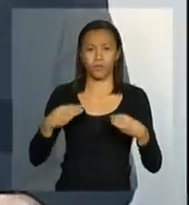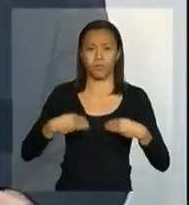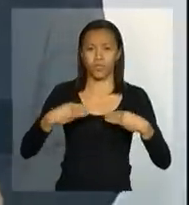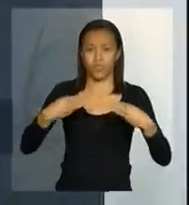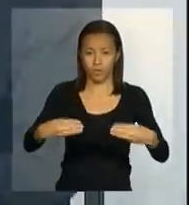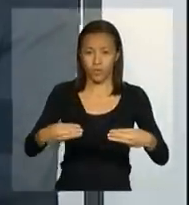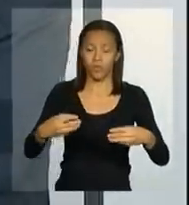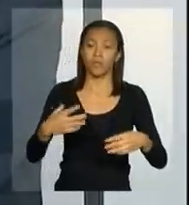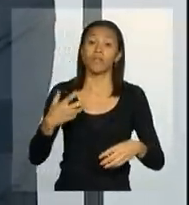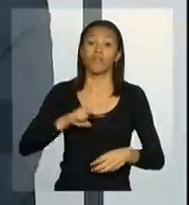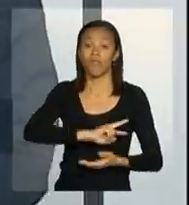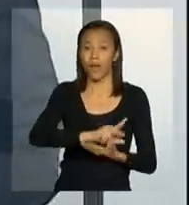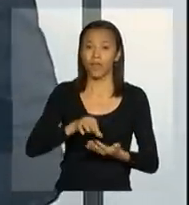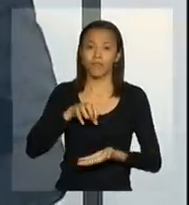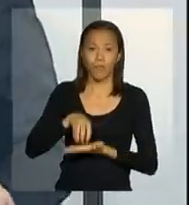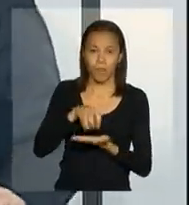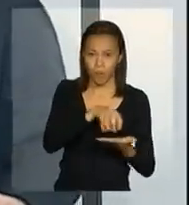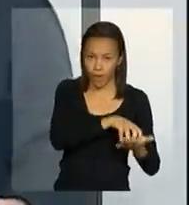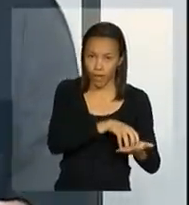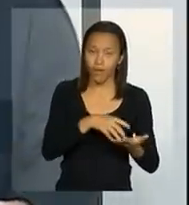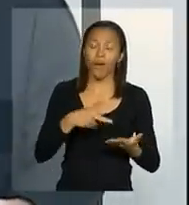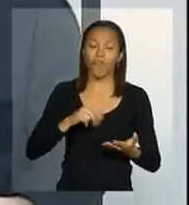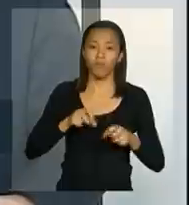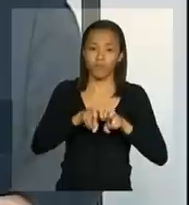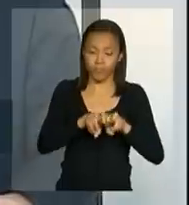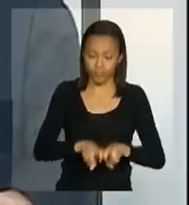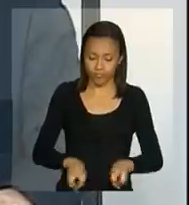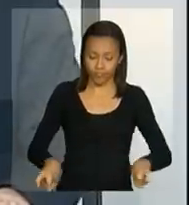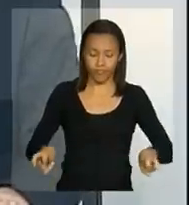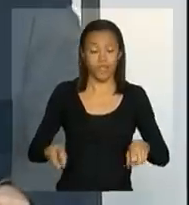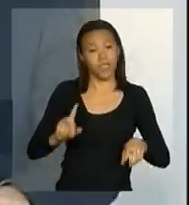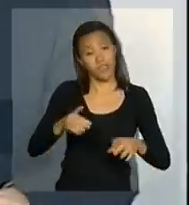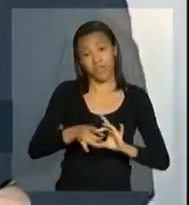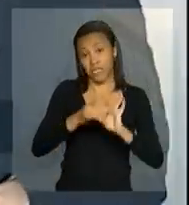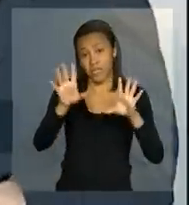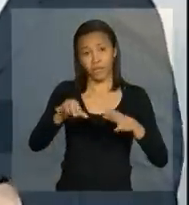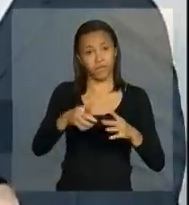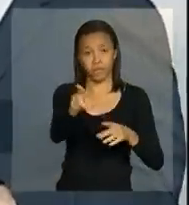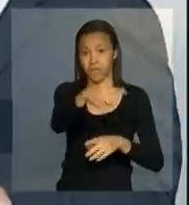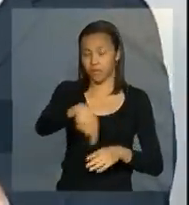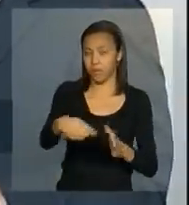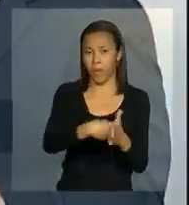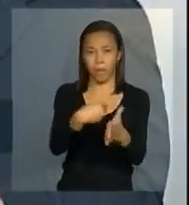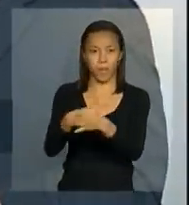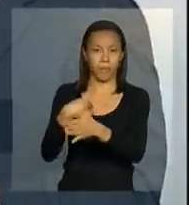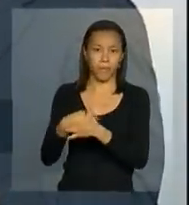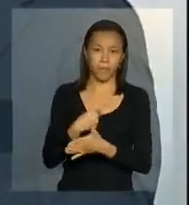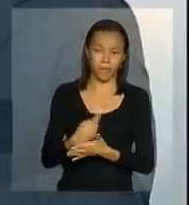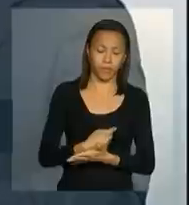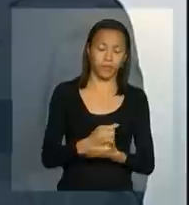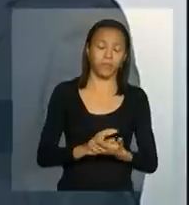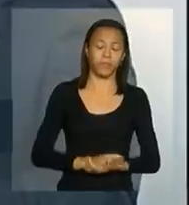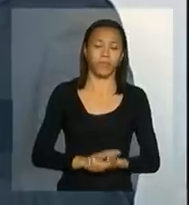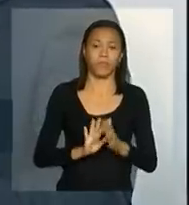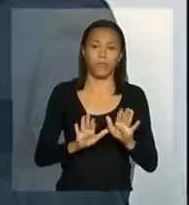diversas instituições, vamos sentar à mesa e ficar à disposição para as perguntas. Mas,